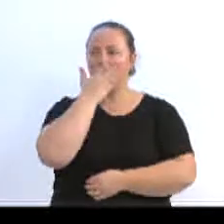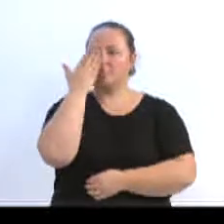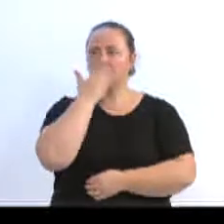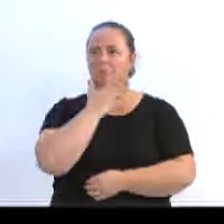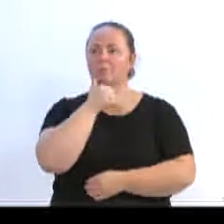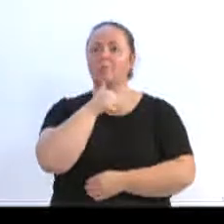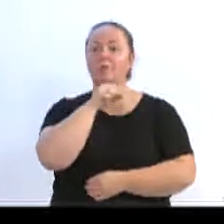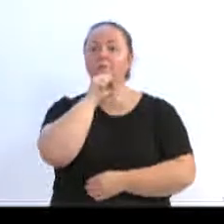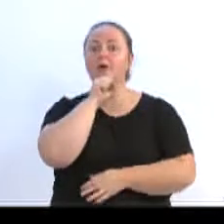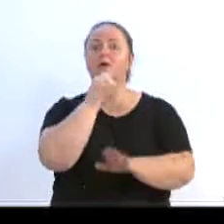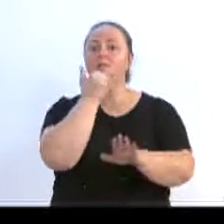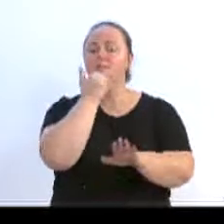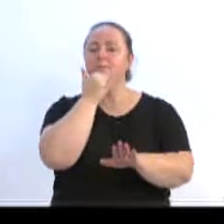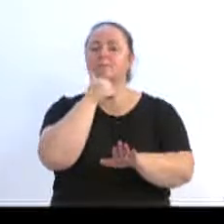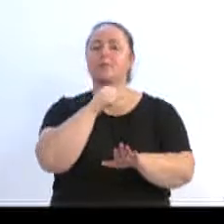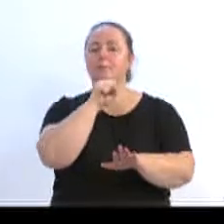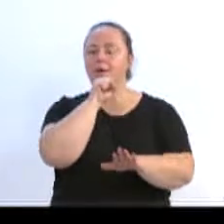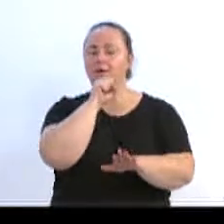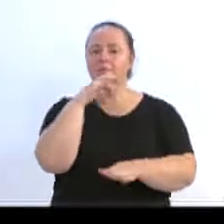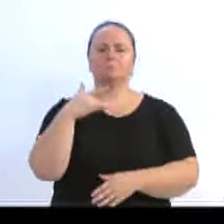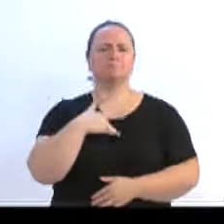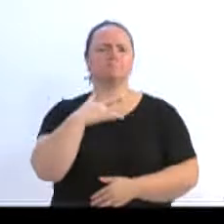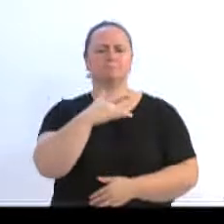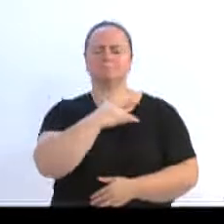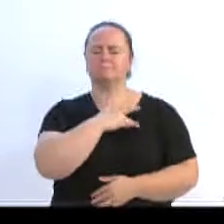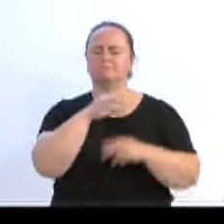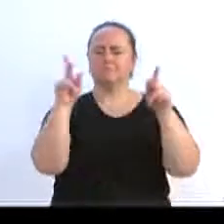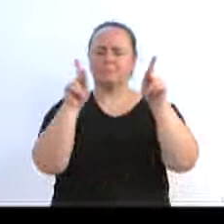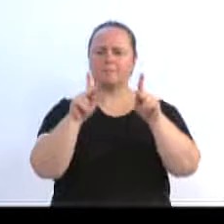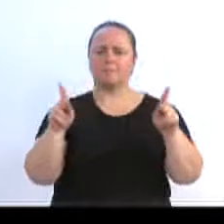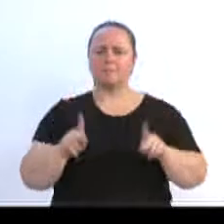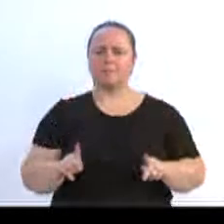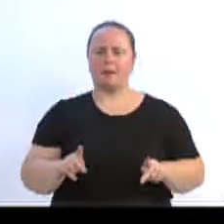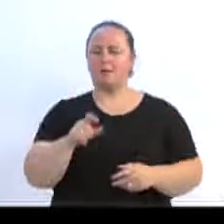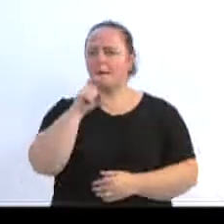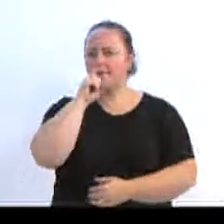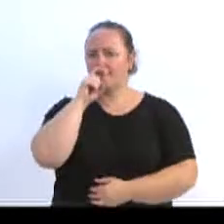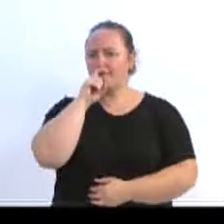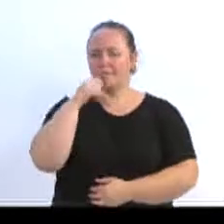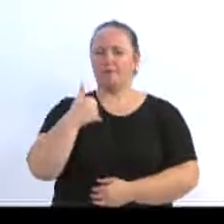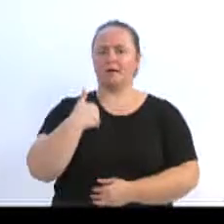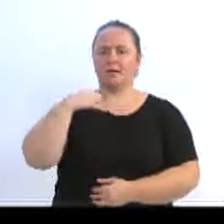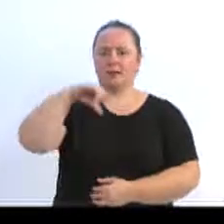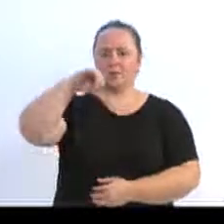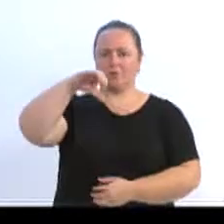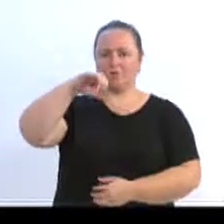89 anos, com muita saúde e muita paz. E meu pai, com 90 anos, ele sempre lhe diz,